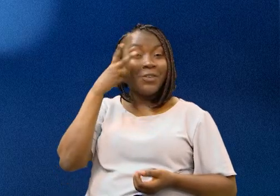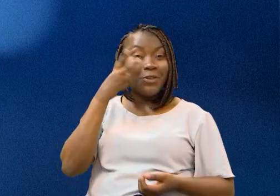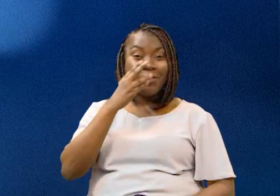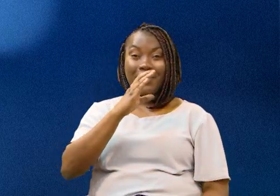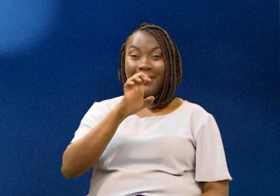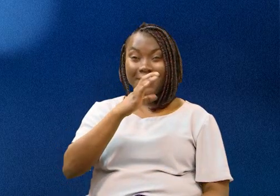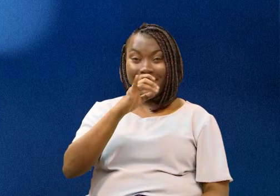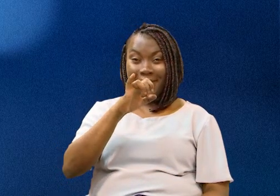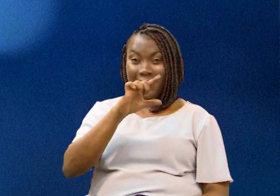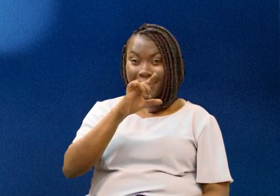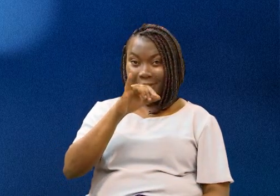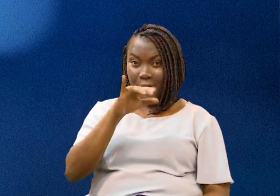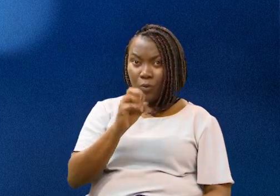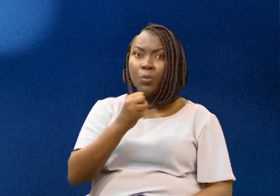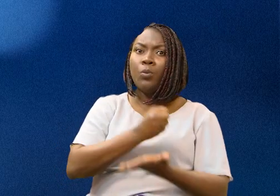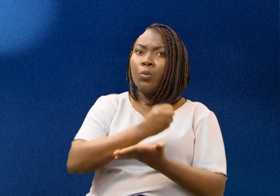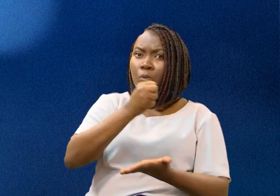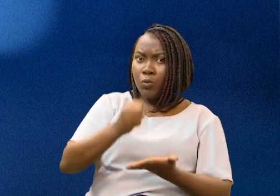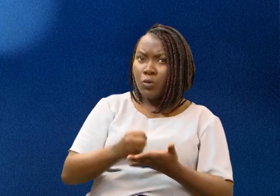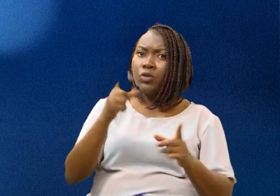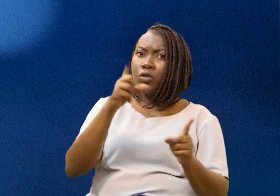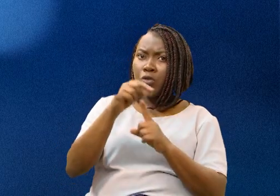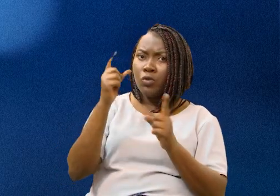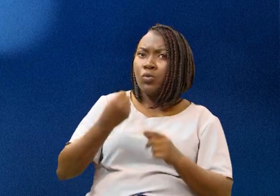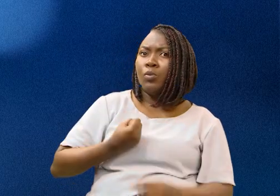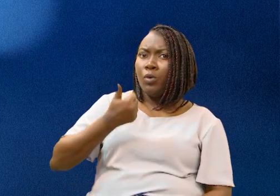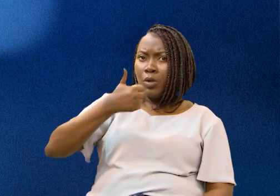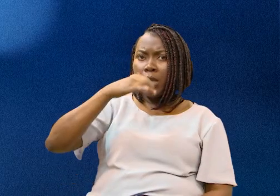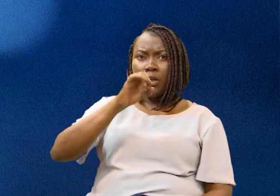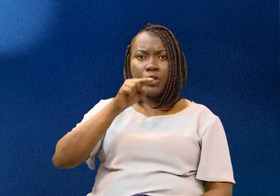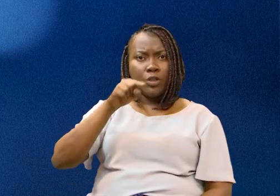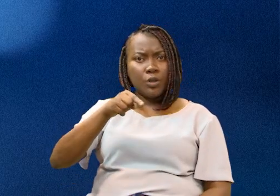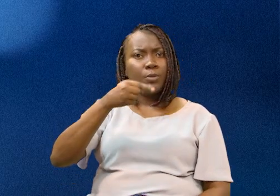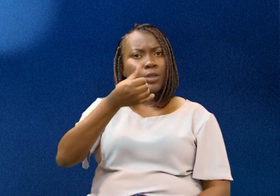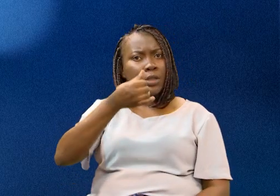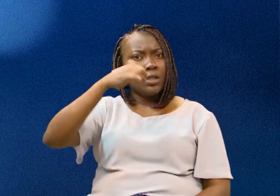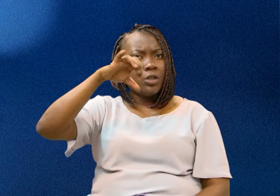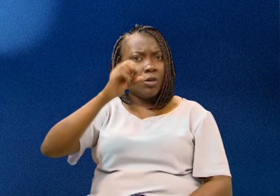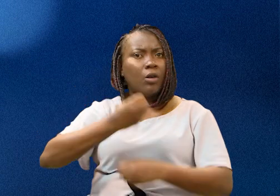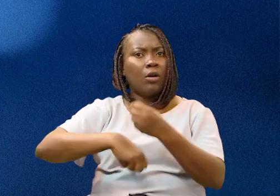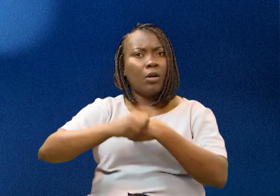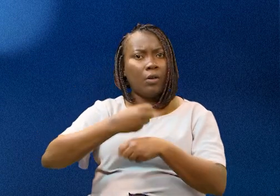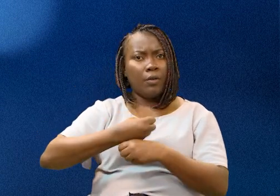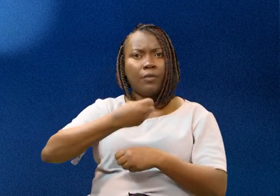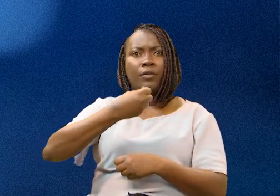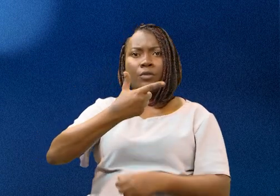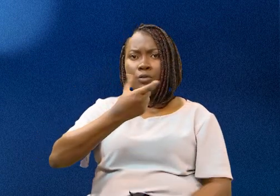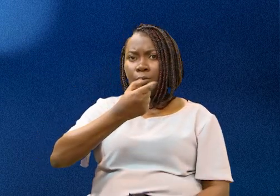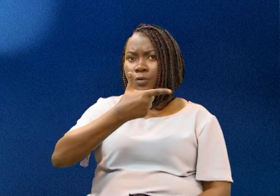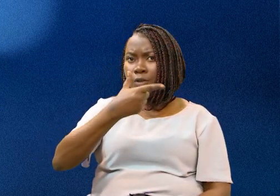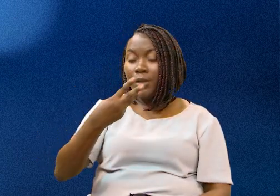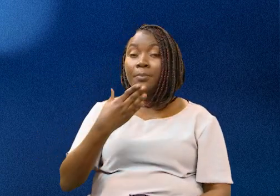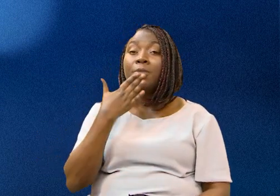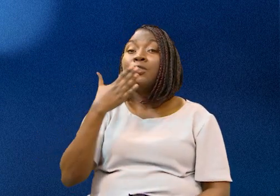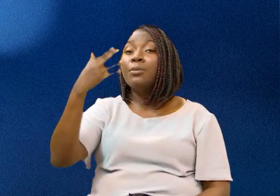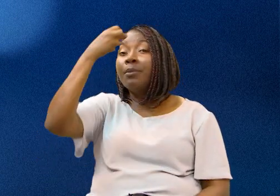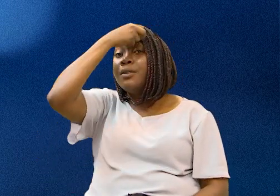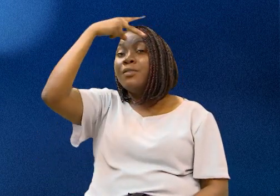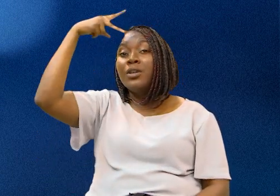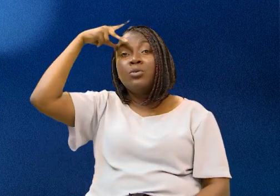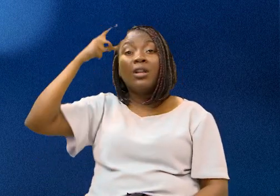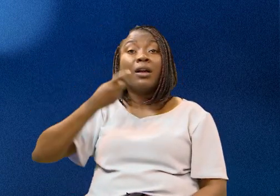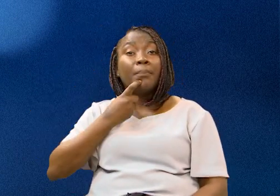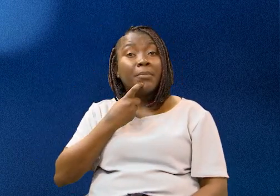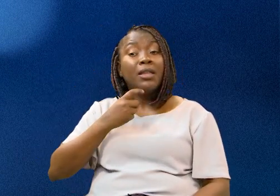O vereador Cecílio Santos protocolou a indicação número 10.069 de 2023 pedindo à